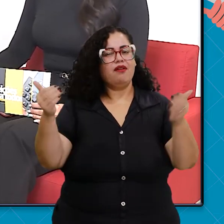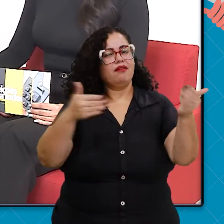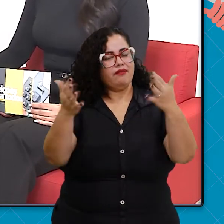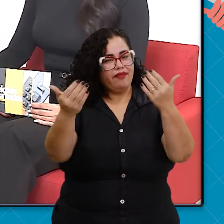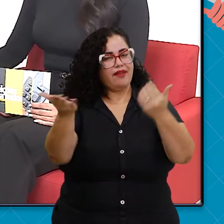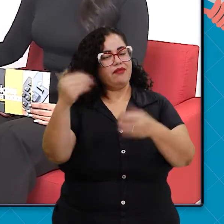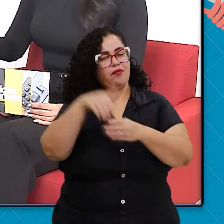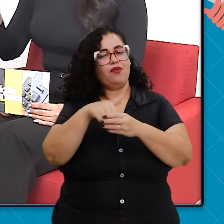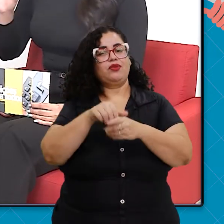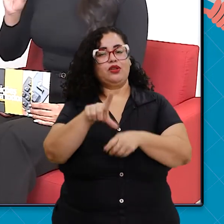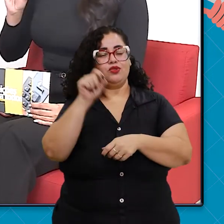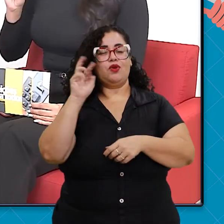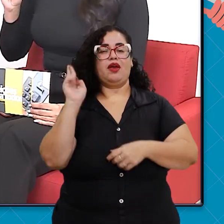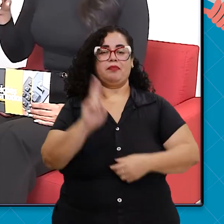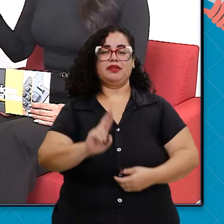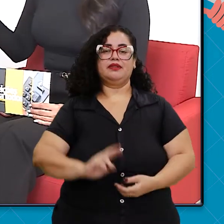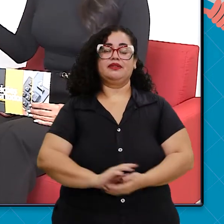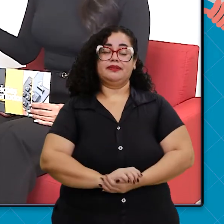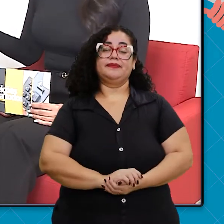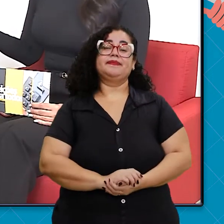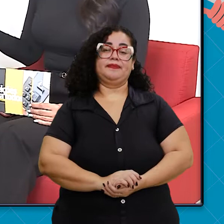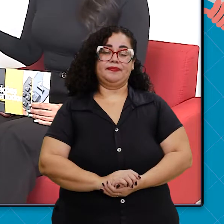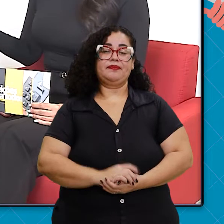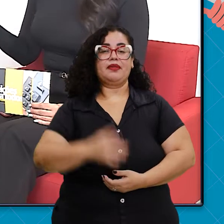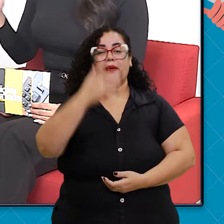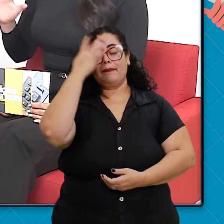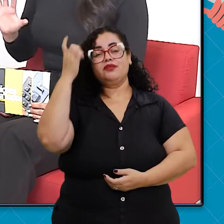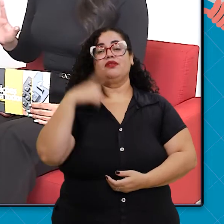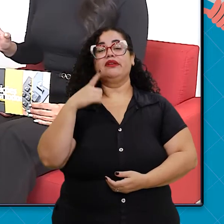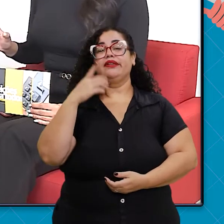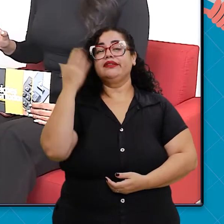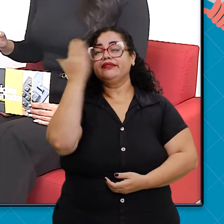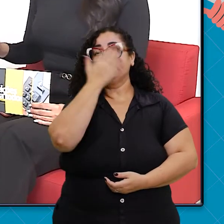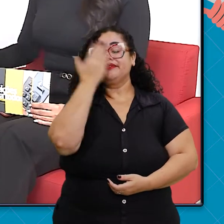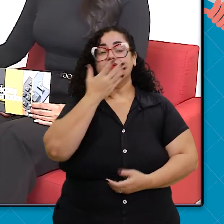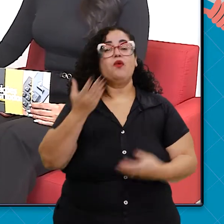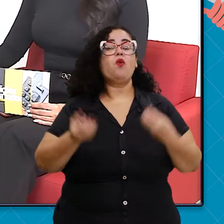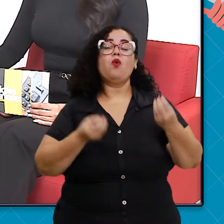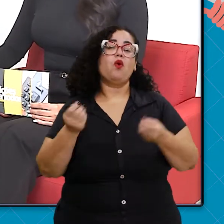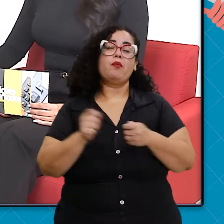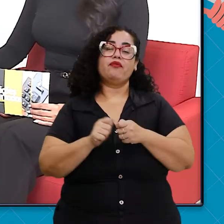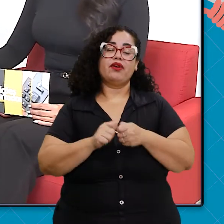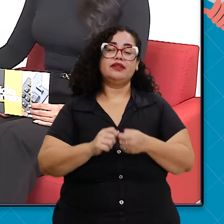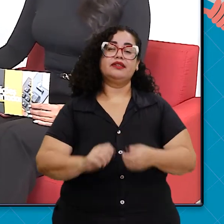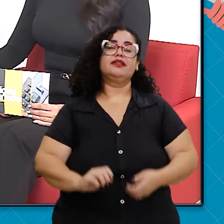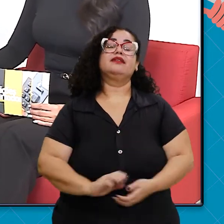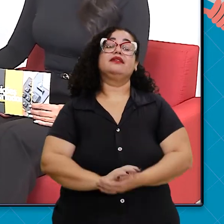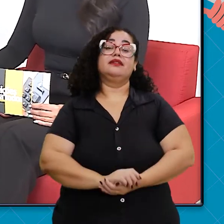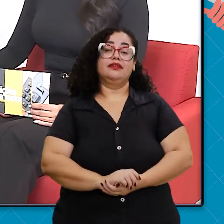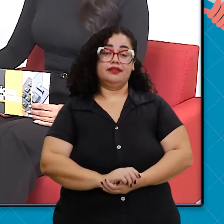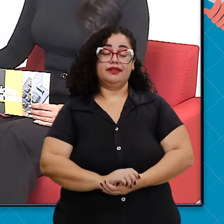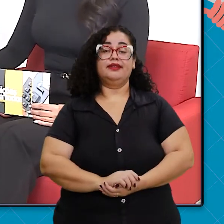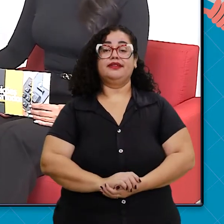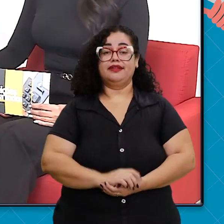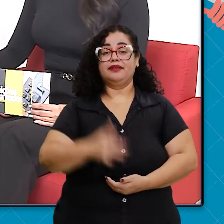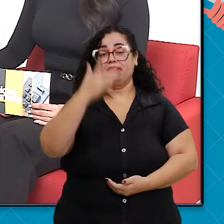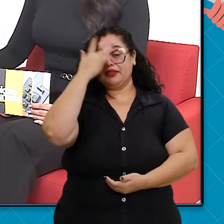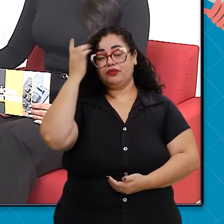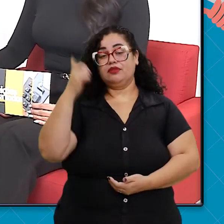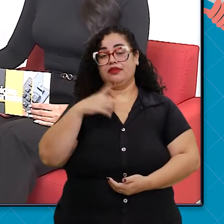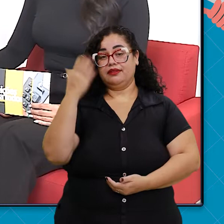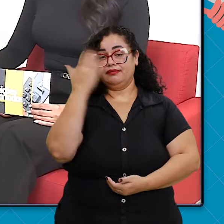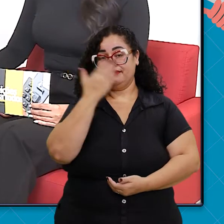representantes. Para pessoas que têm deficiência visual, como é que funciona o processo? O deficiente visual,